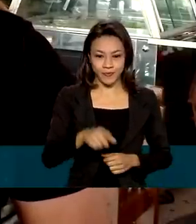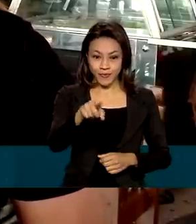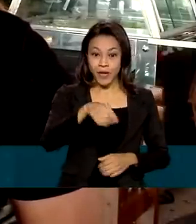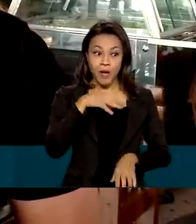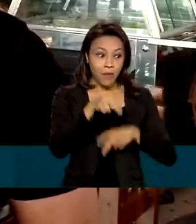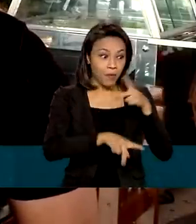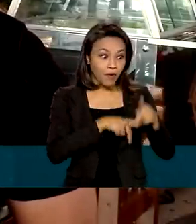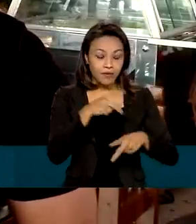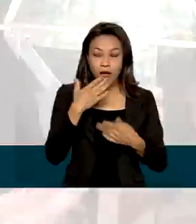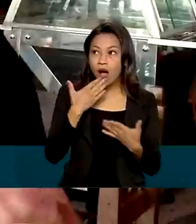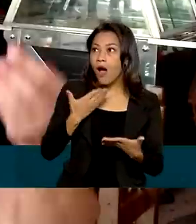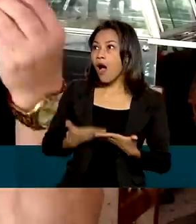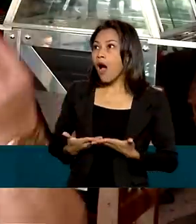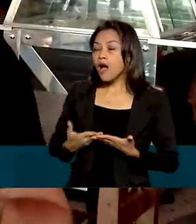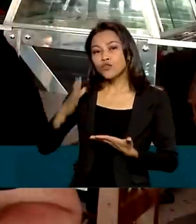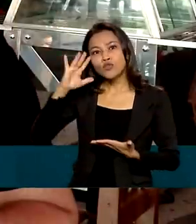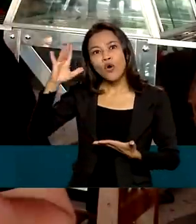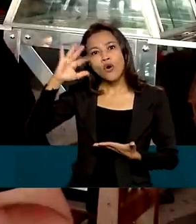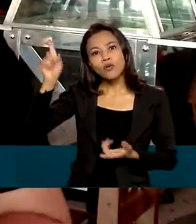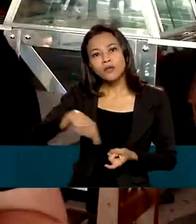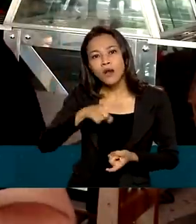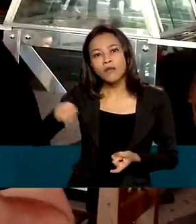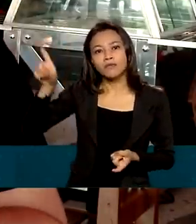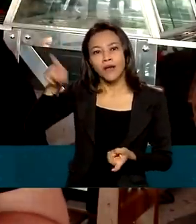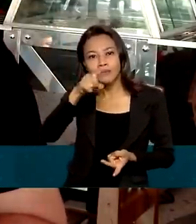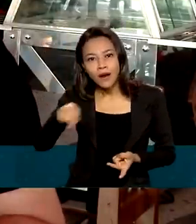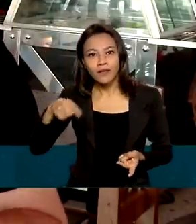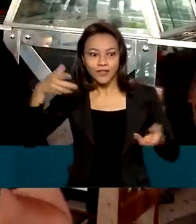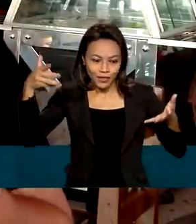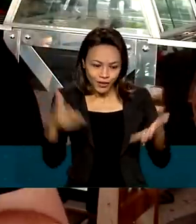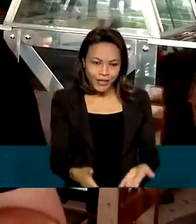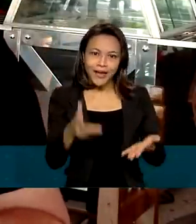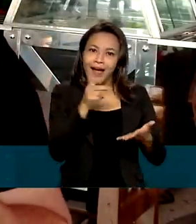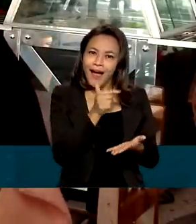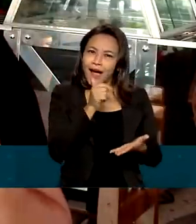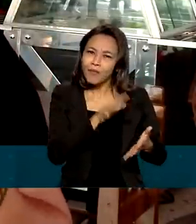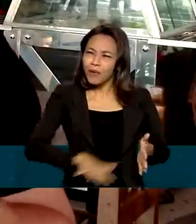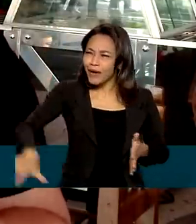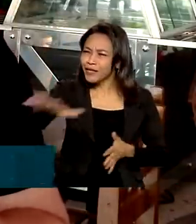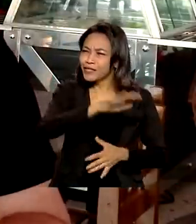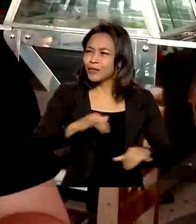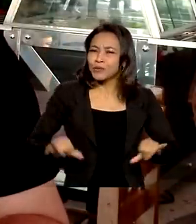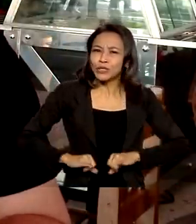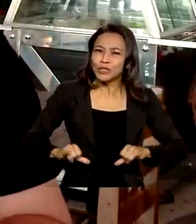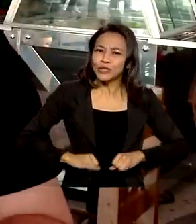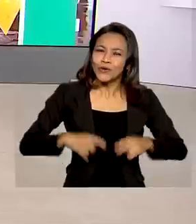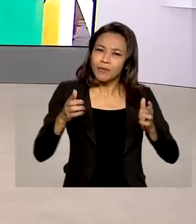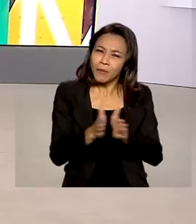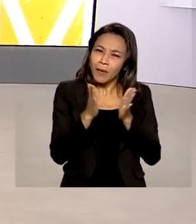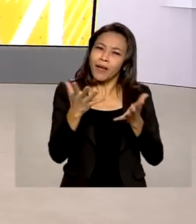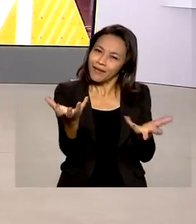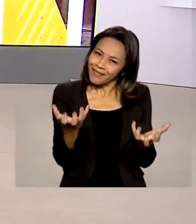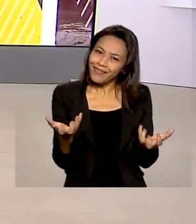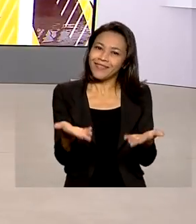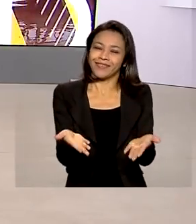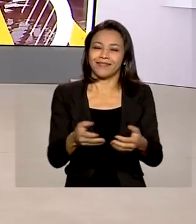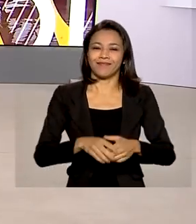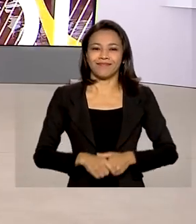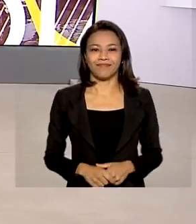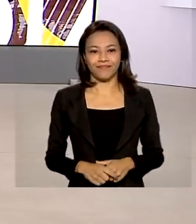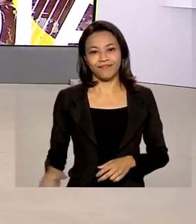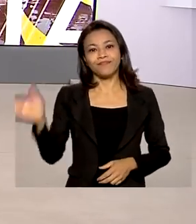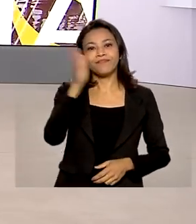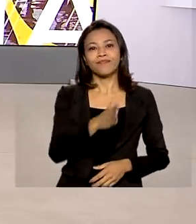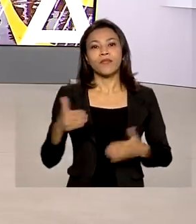Foram tantos sonhos cancelados. Chega a água para uma região tão sofrida, tão pobre, era tudo que a gente queria. O